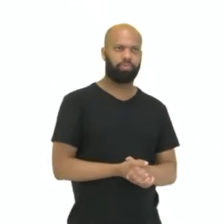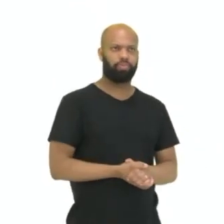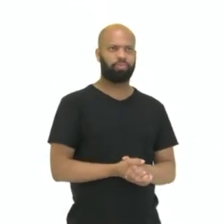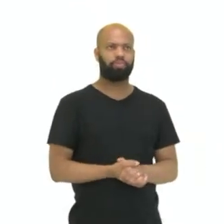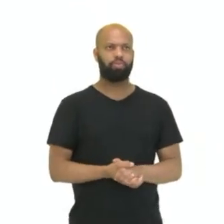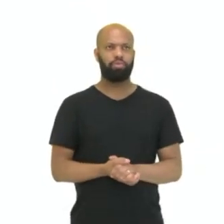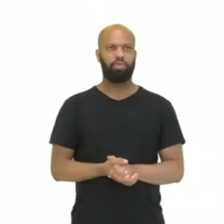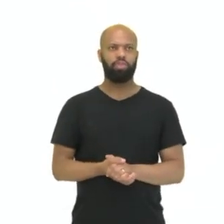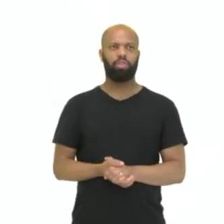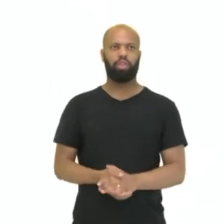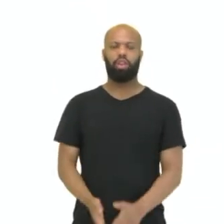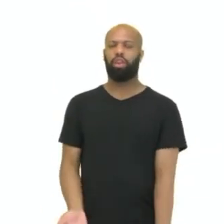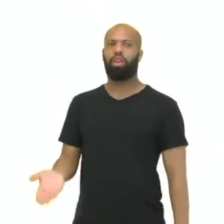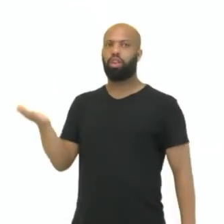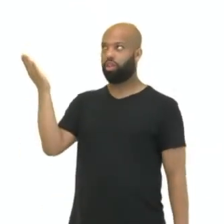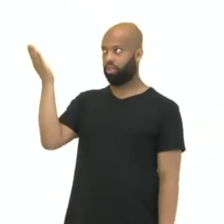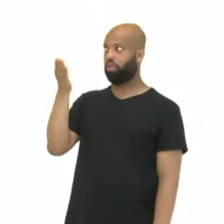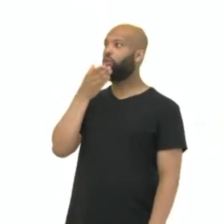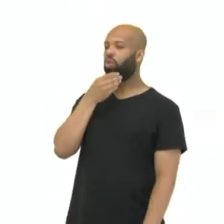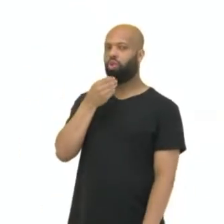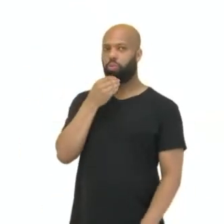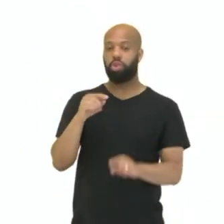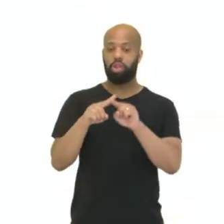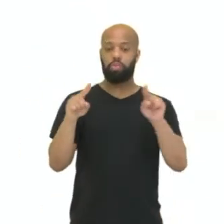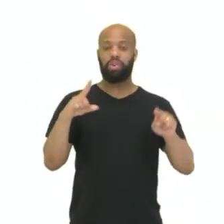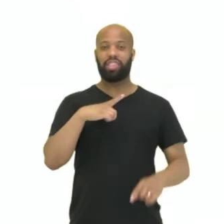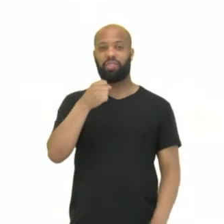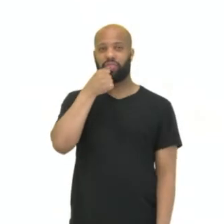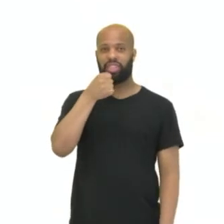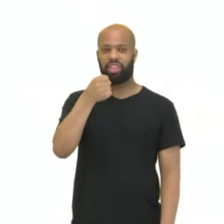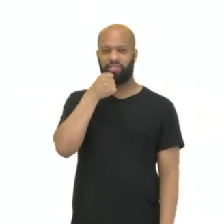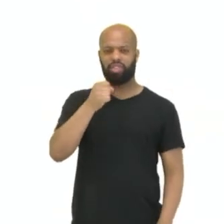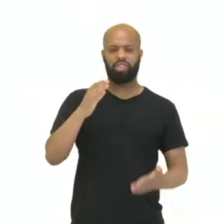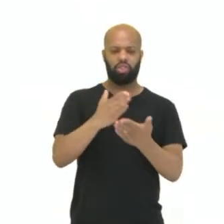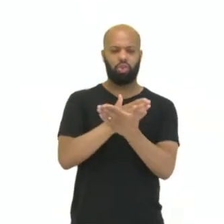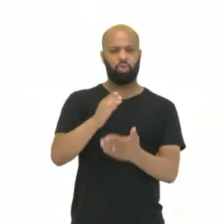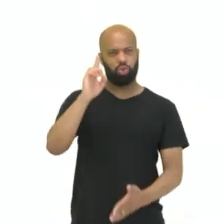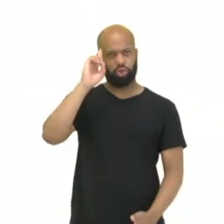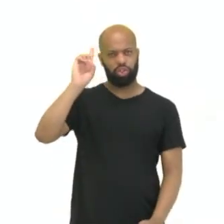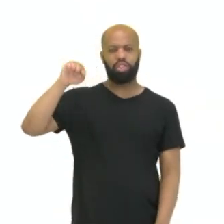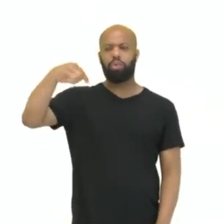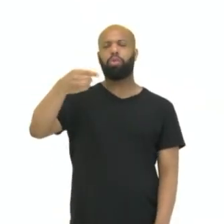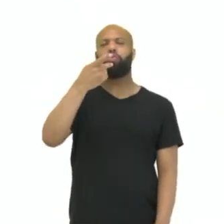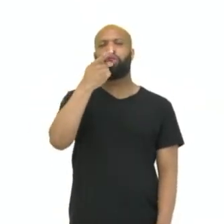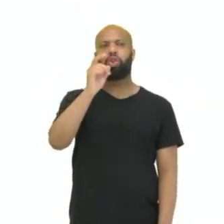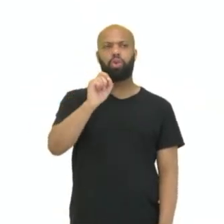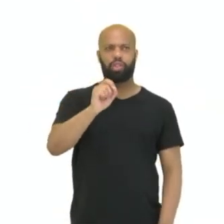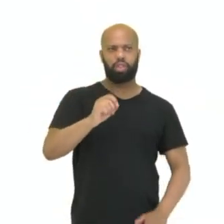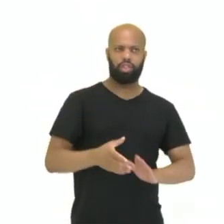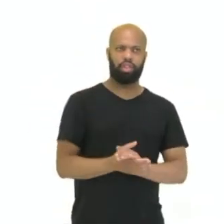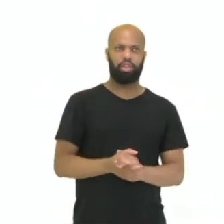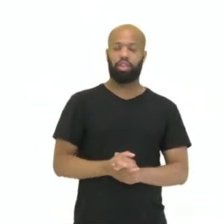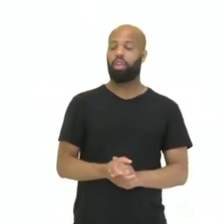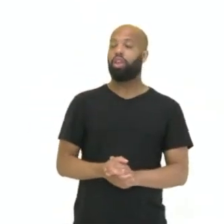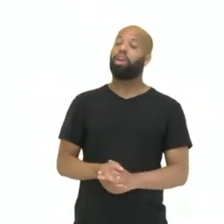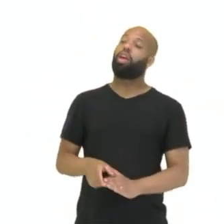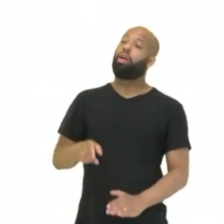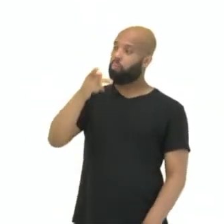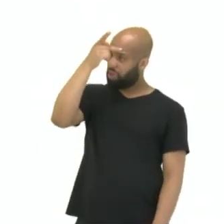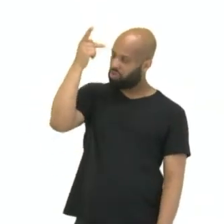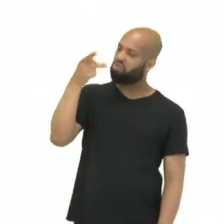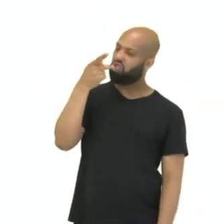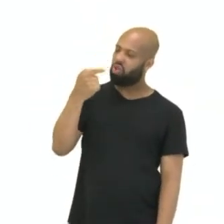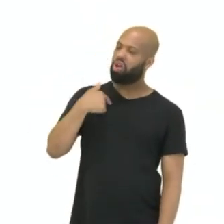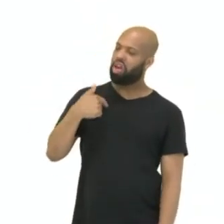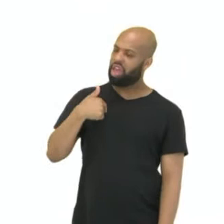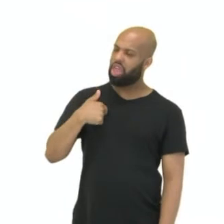Patterson é essa pessoa aqui. Em uma entrevista, dias depois, o ele falou? Eles falaram que eu fui o homem que mais foi